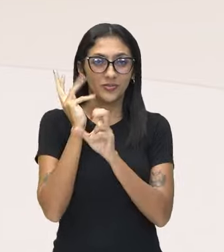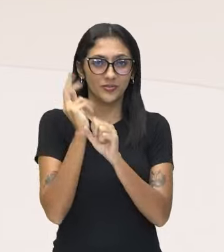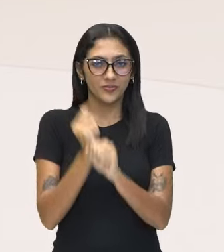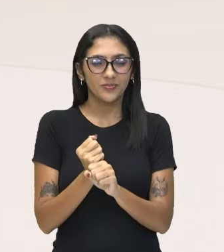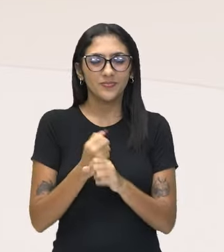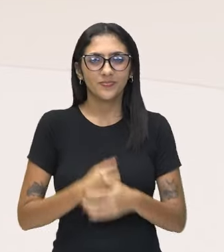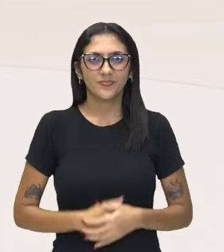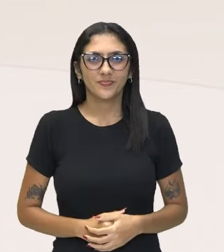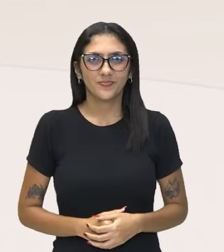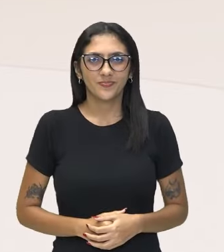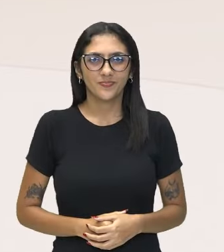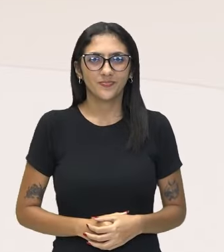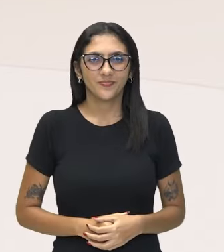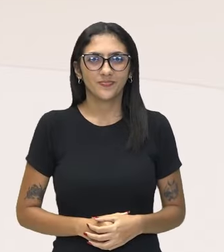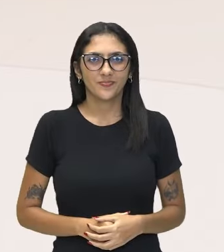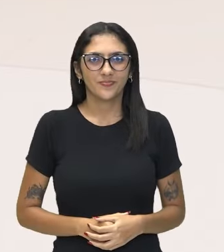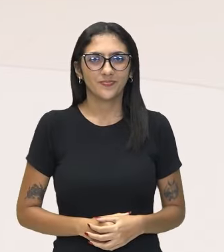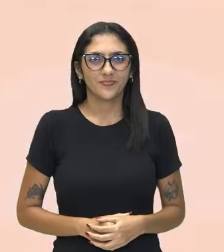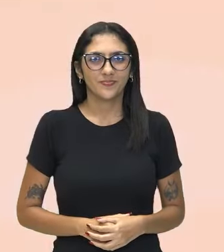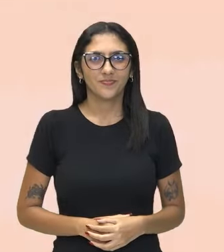revisão. Venham comigo!